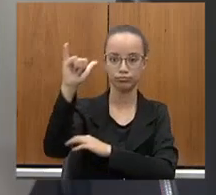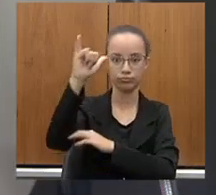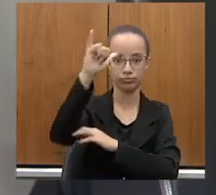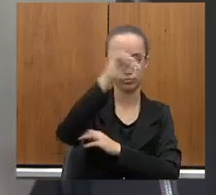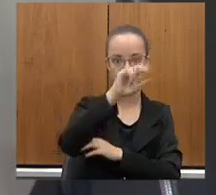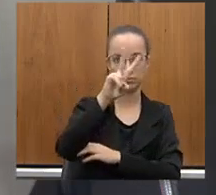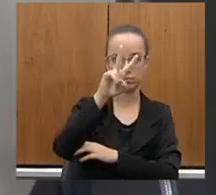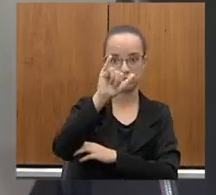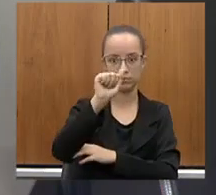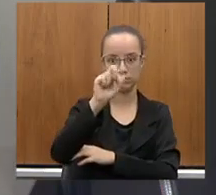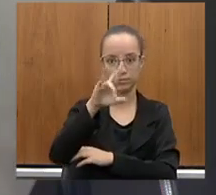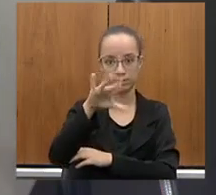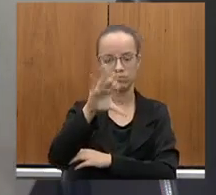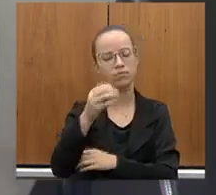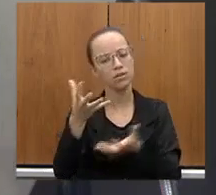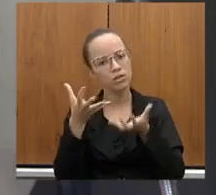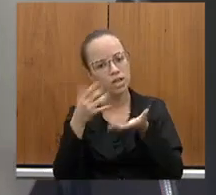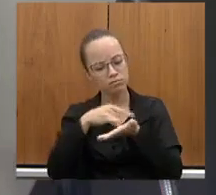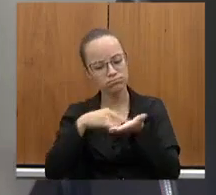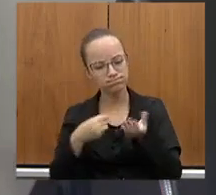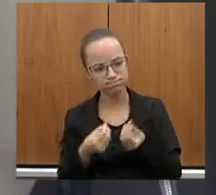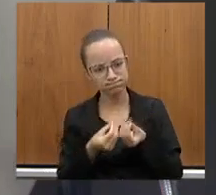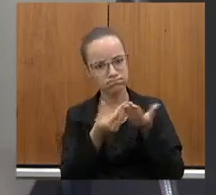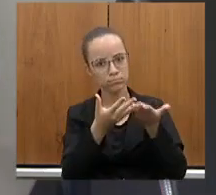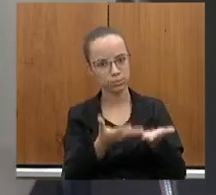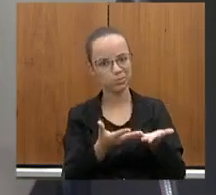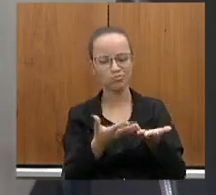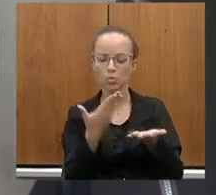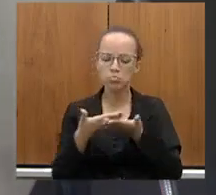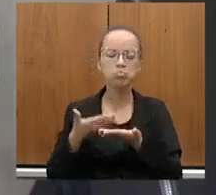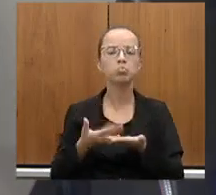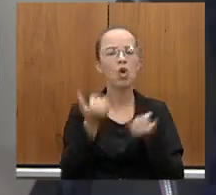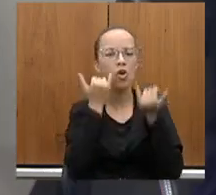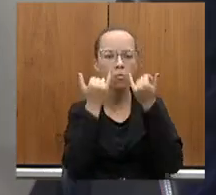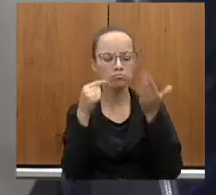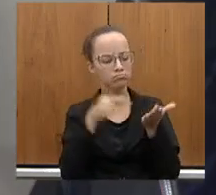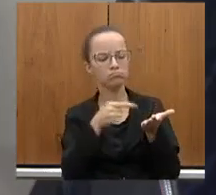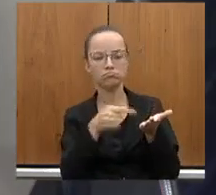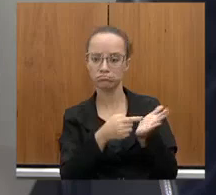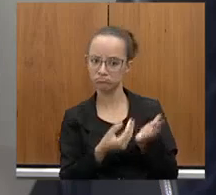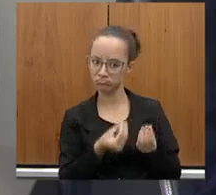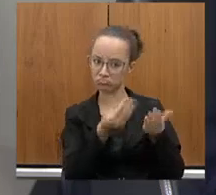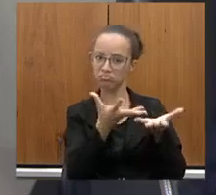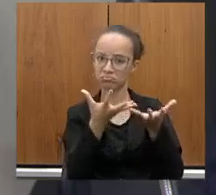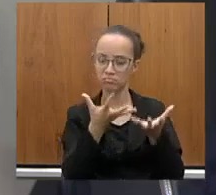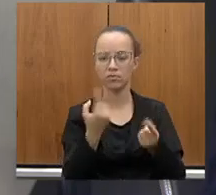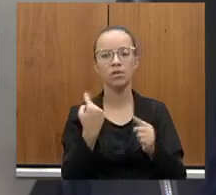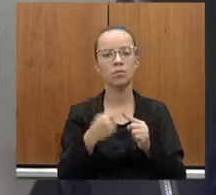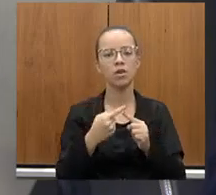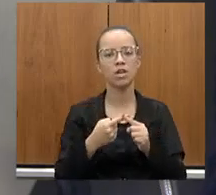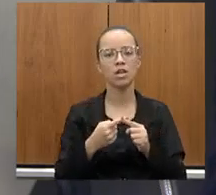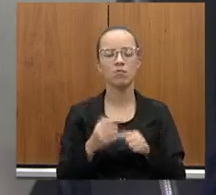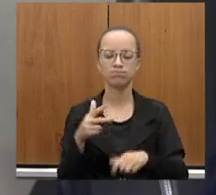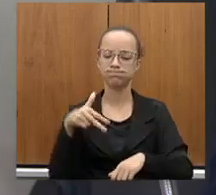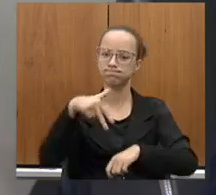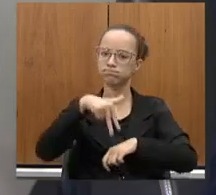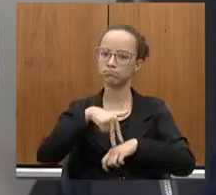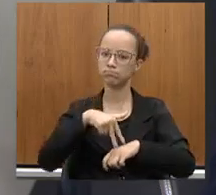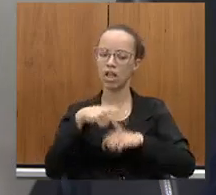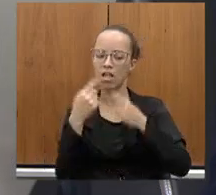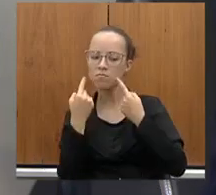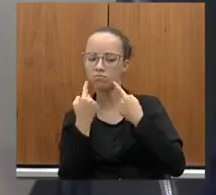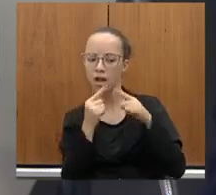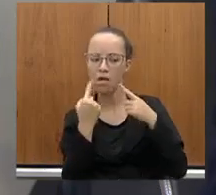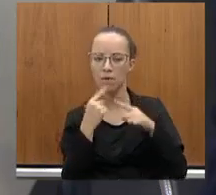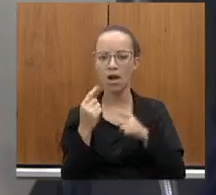quero entregar ao senhor esse estudo, porque quem tem posturas críticas em relação